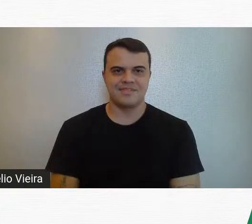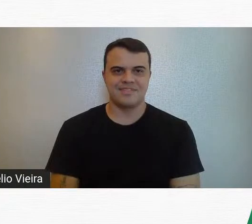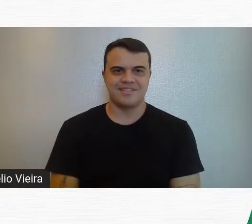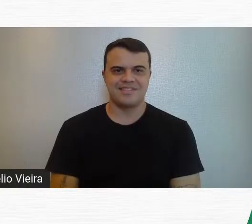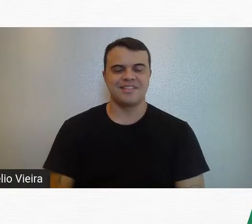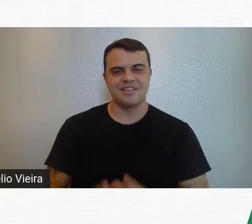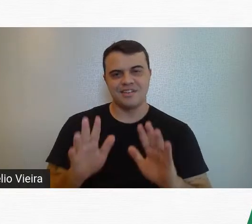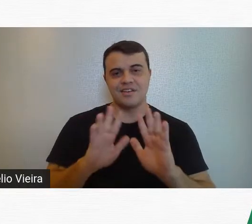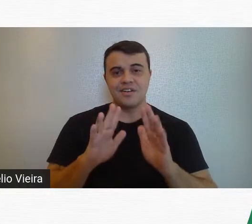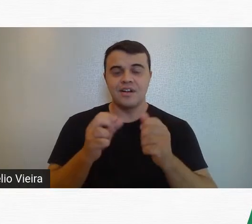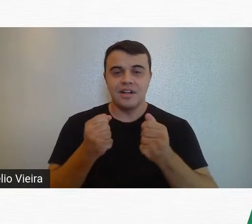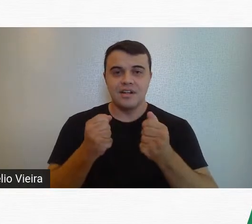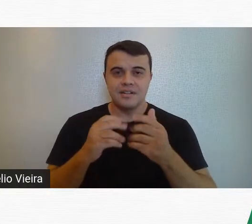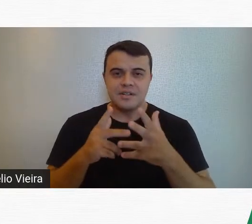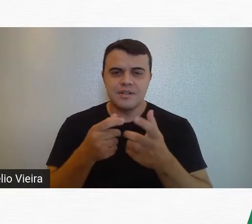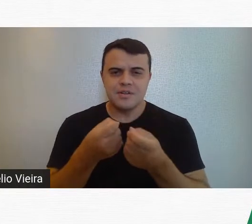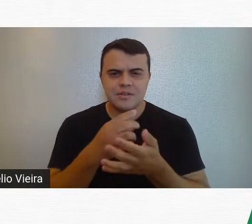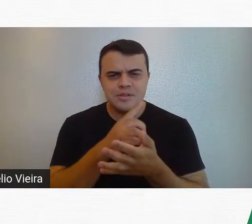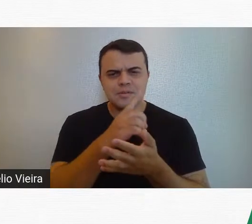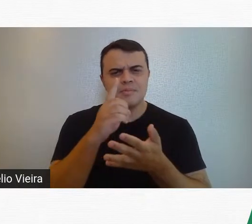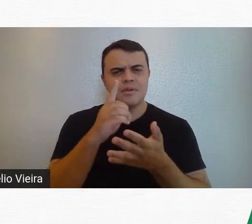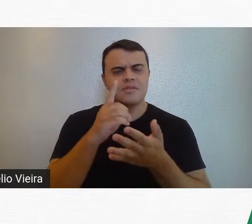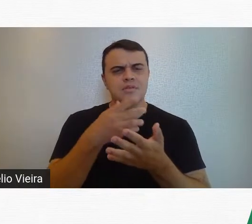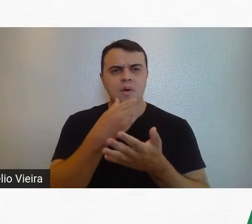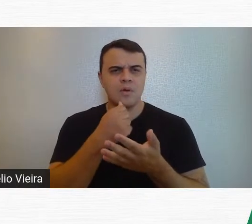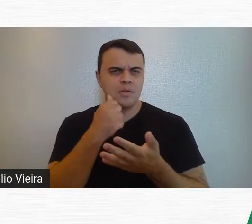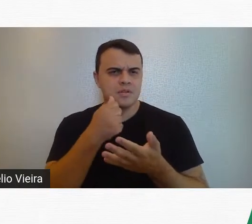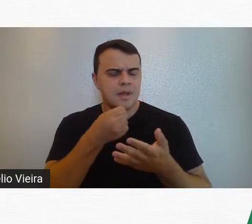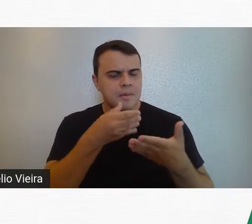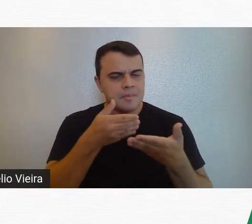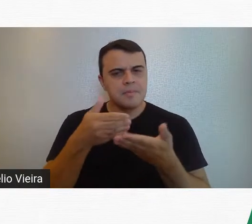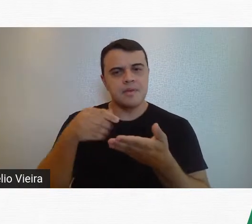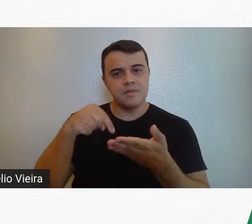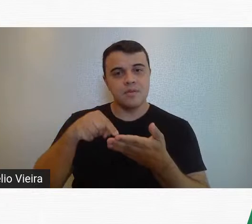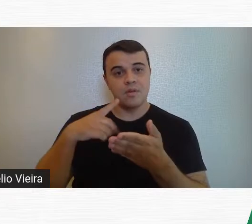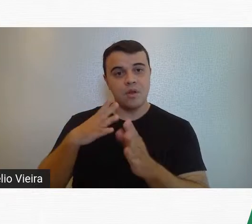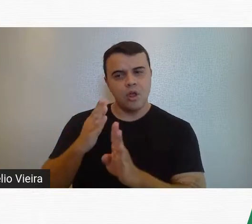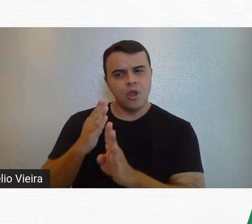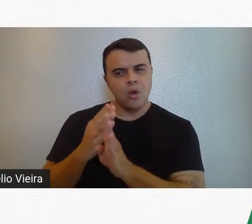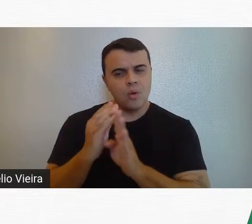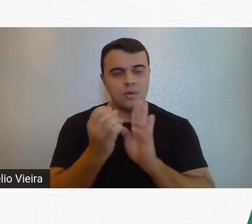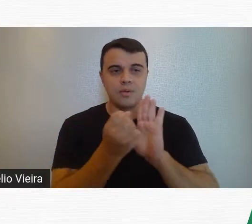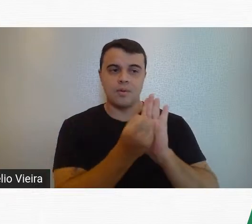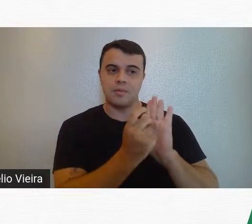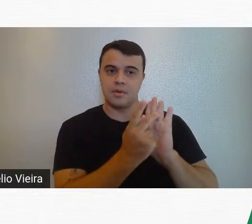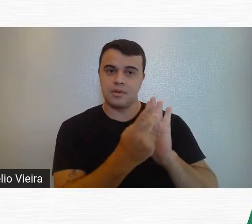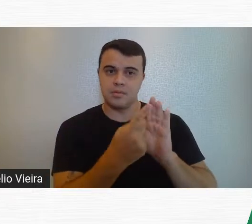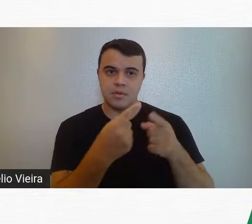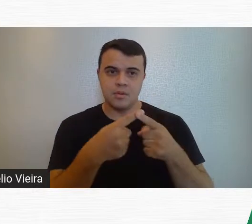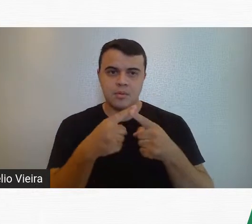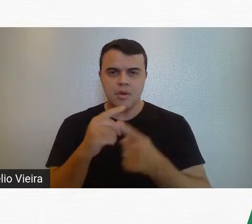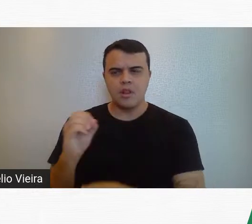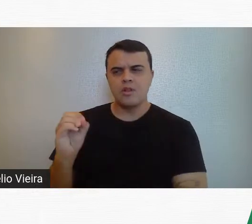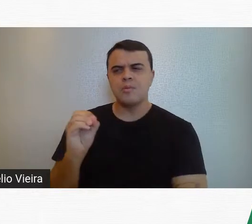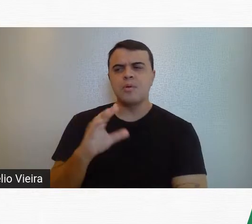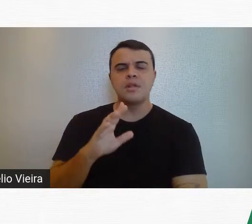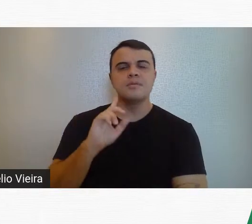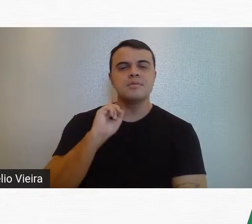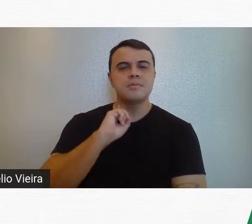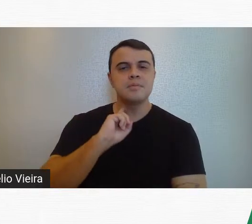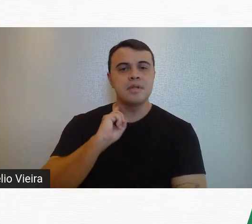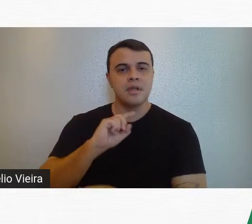Olá, bom dia! Sejam todas e todos muito bem-vindos ao Encontros com Patrimônio, Modernismo à Mineira,